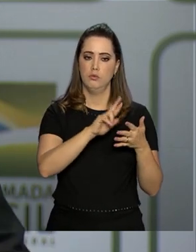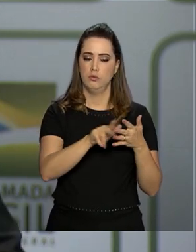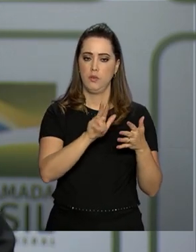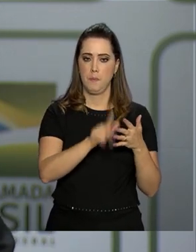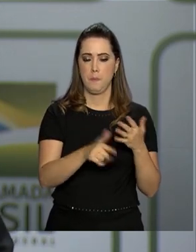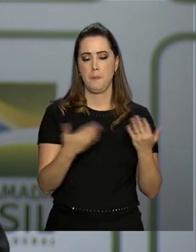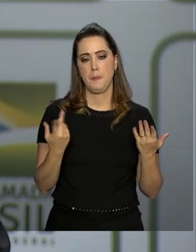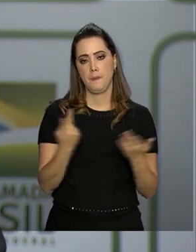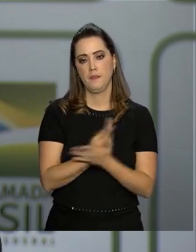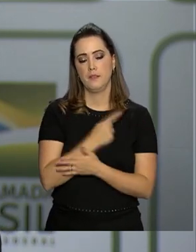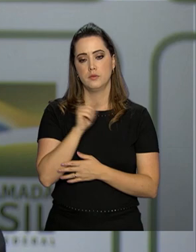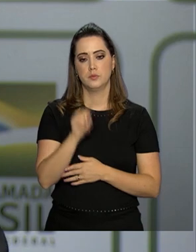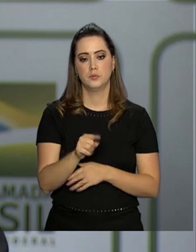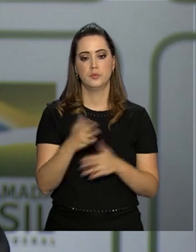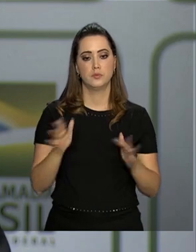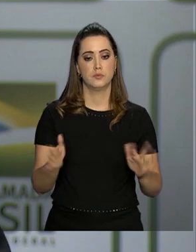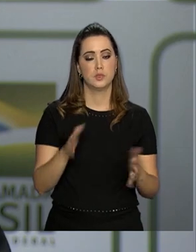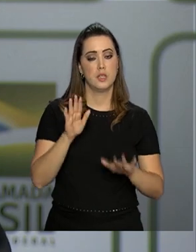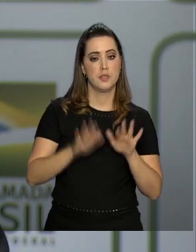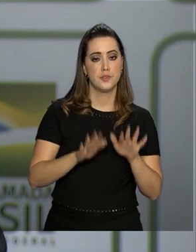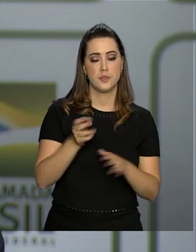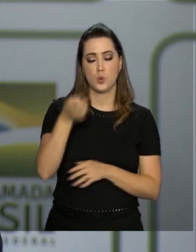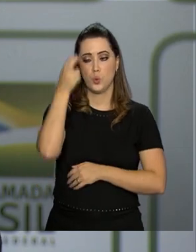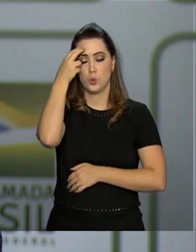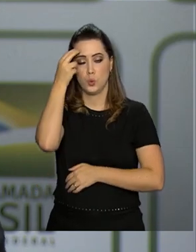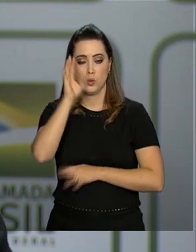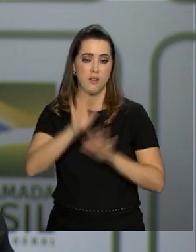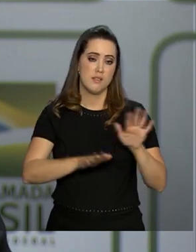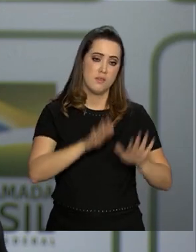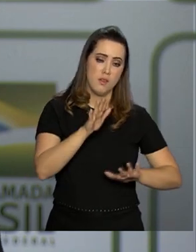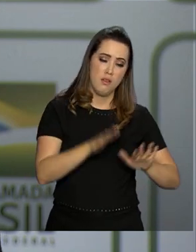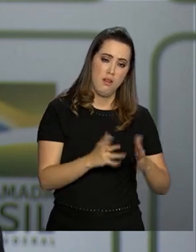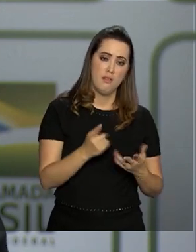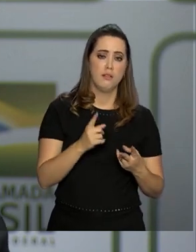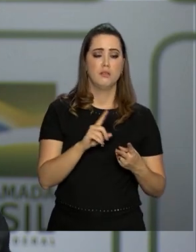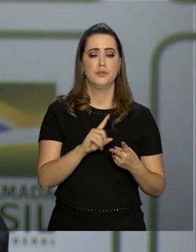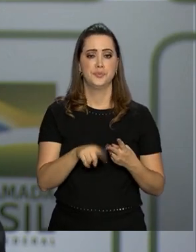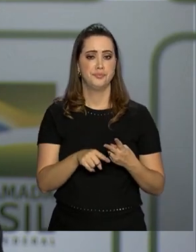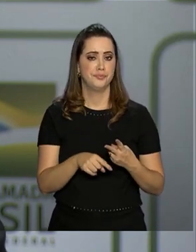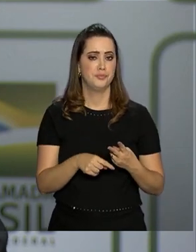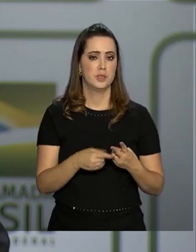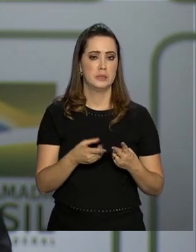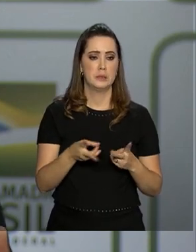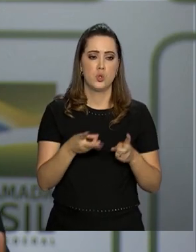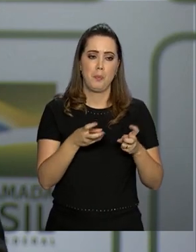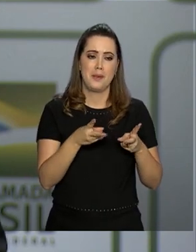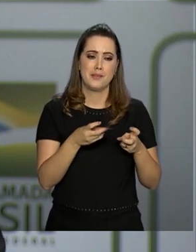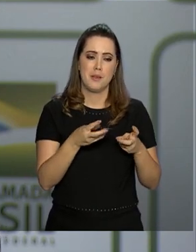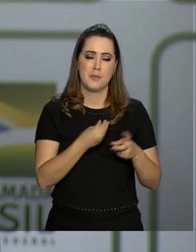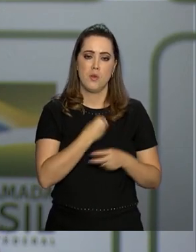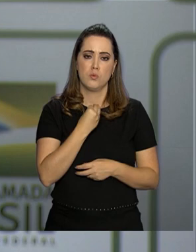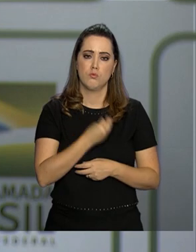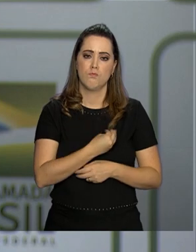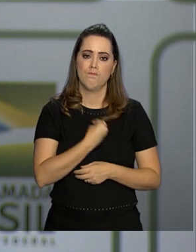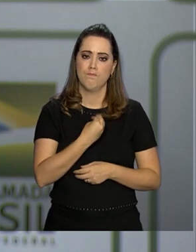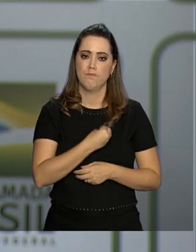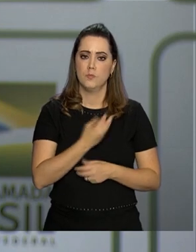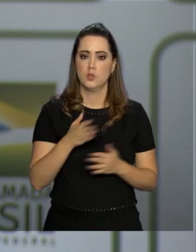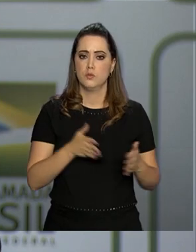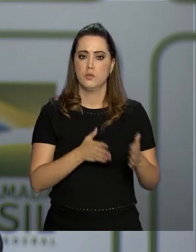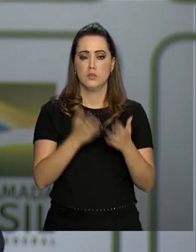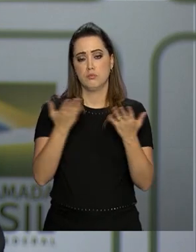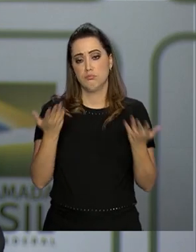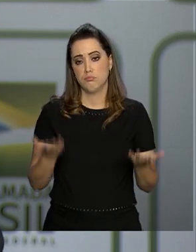fatores, alguns culturais, outros de percepção daquele